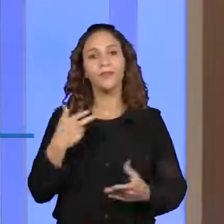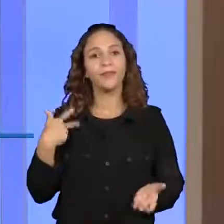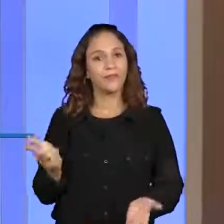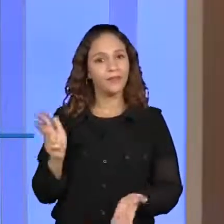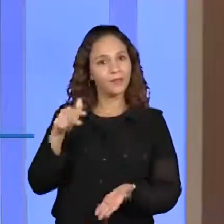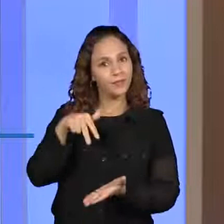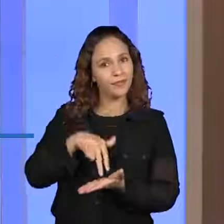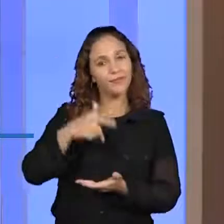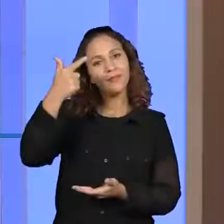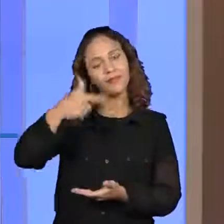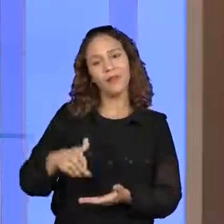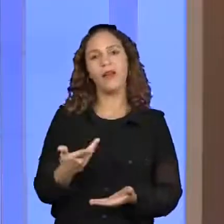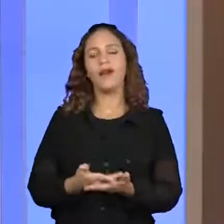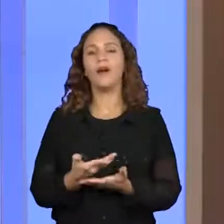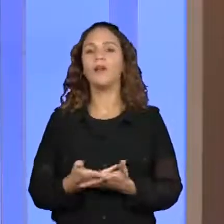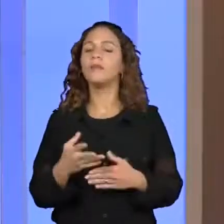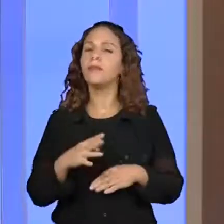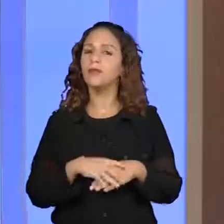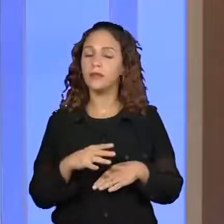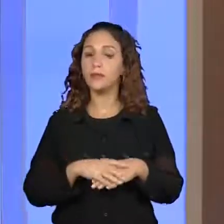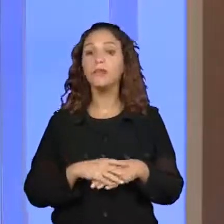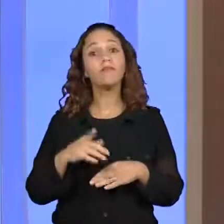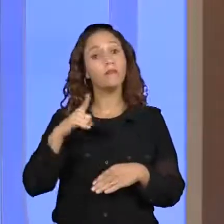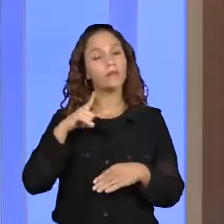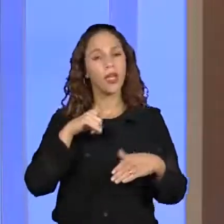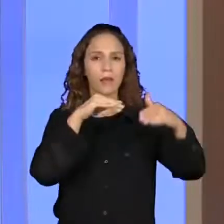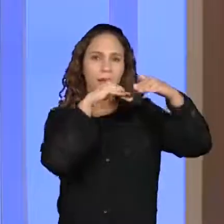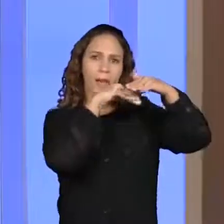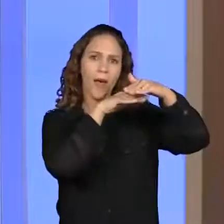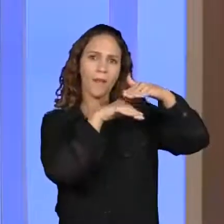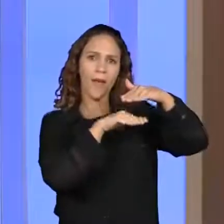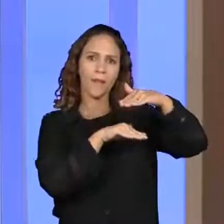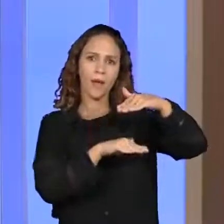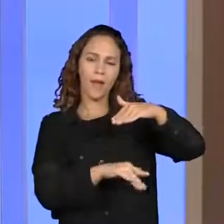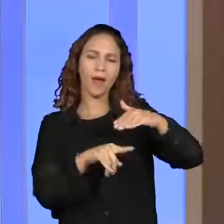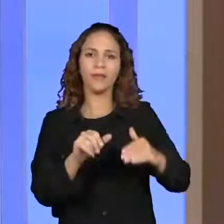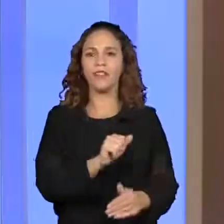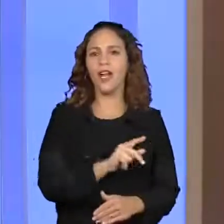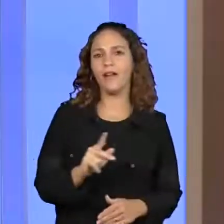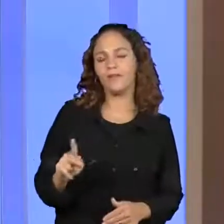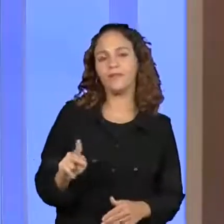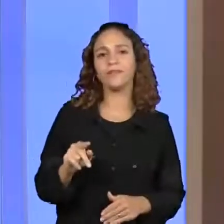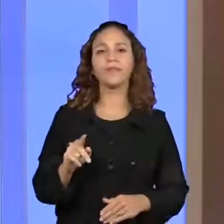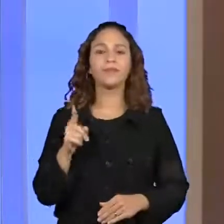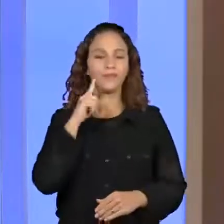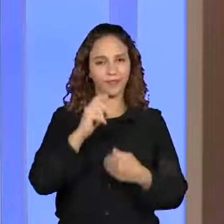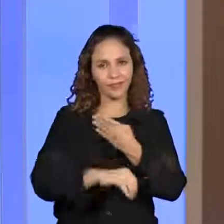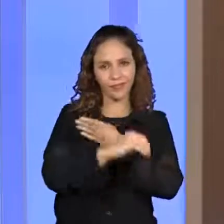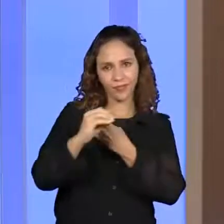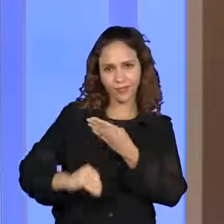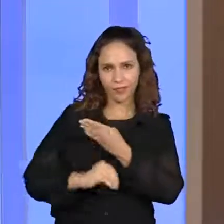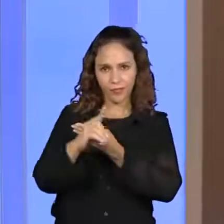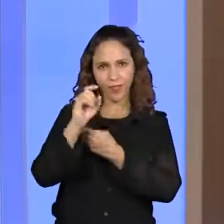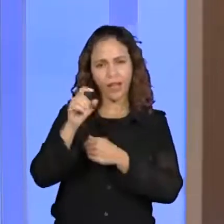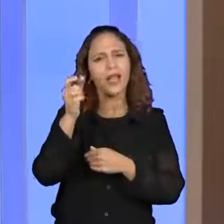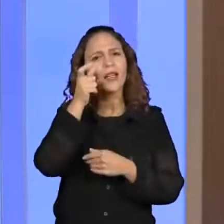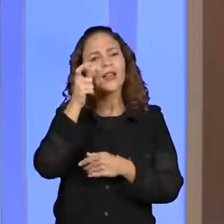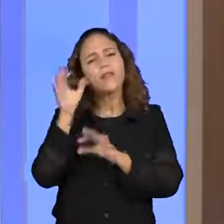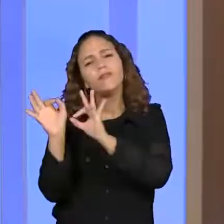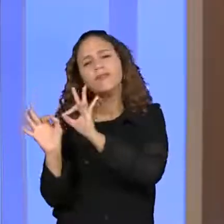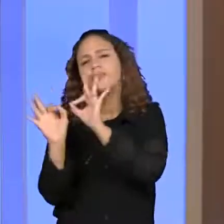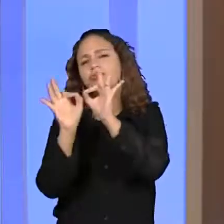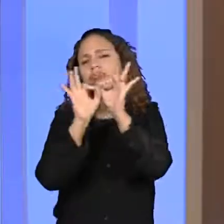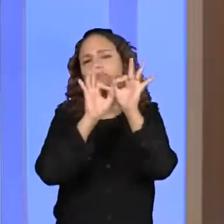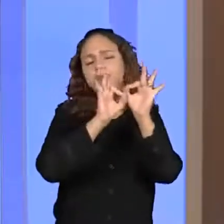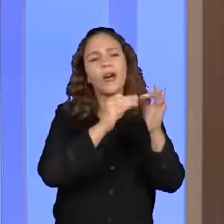para mais uma aula de matemática que ficará disponível no repositório do aplicativo do Centro de Mídias para vocês visitá-la sempre que